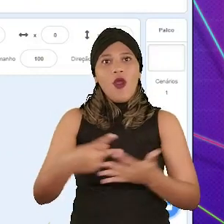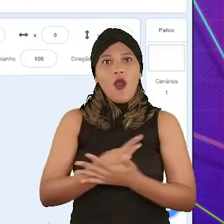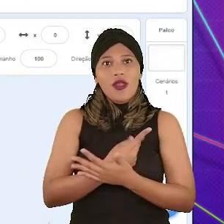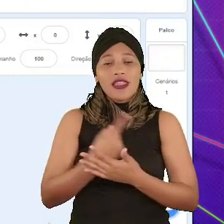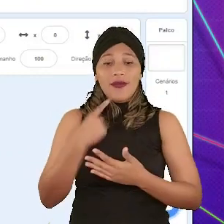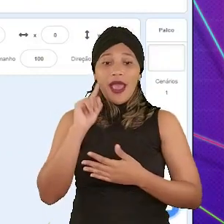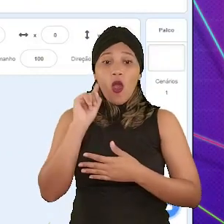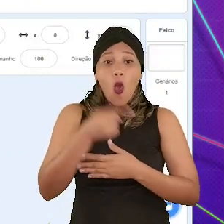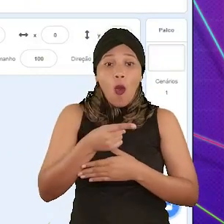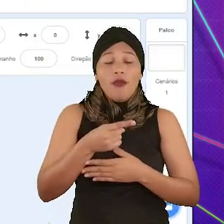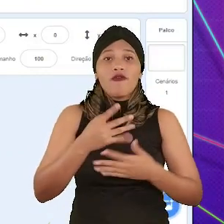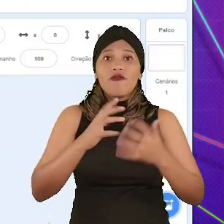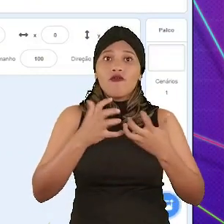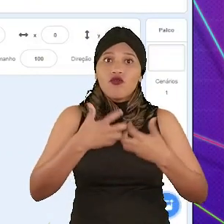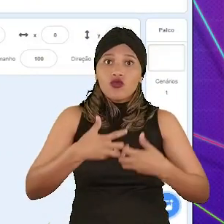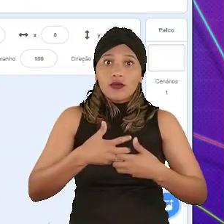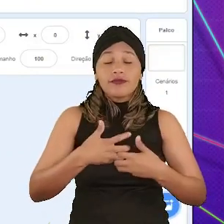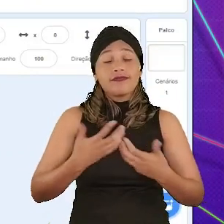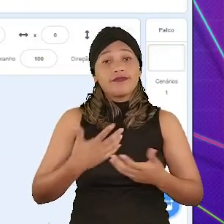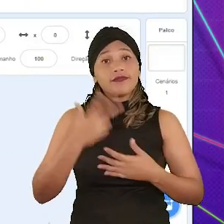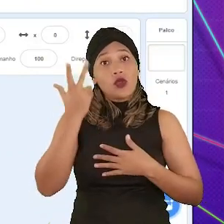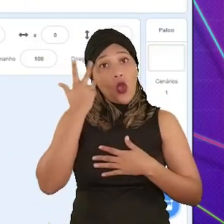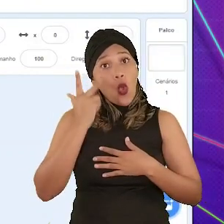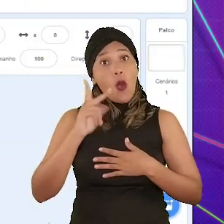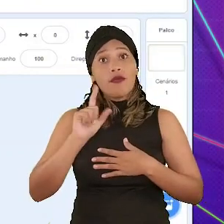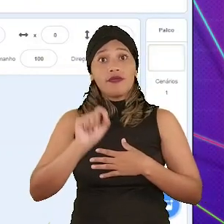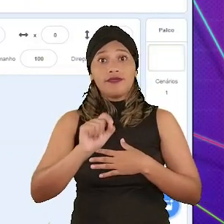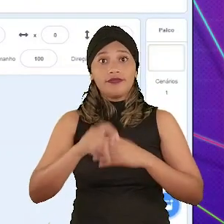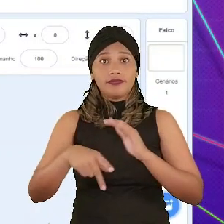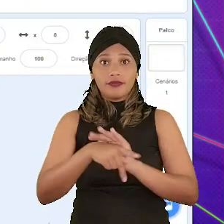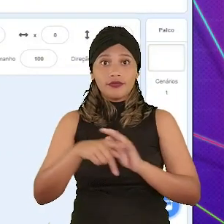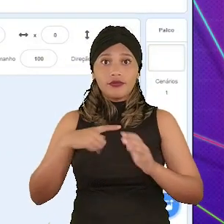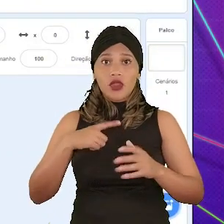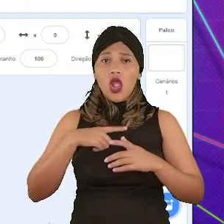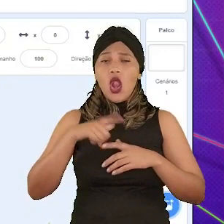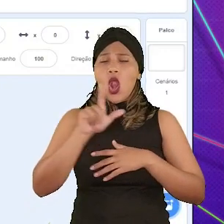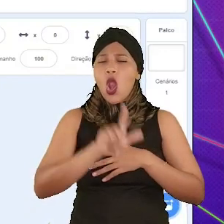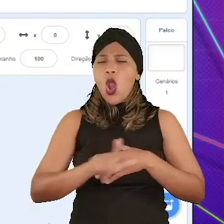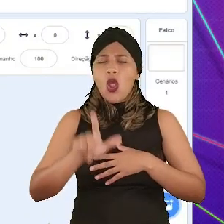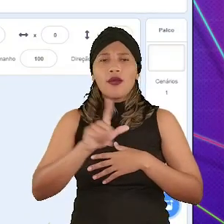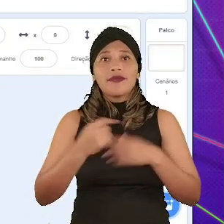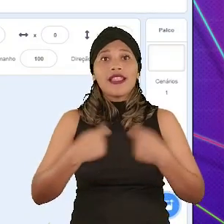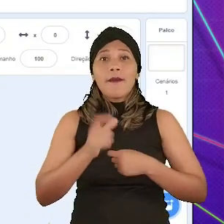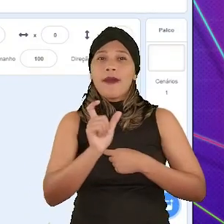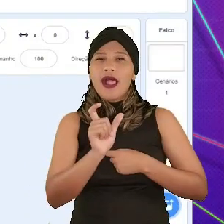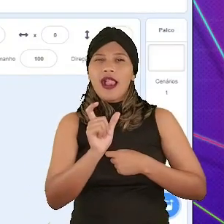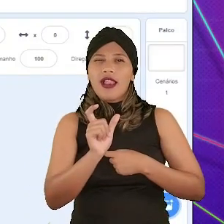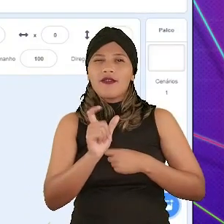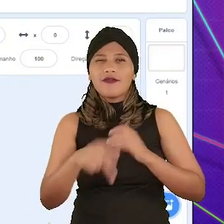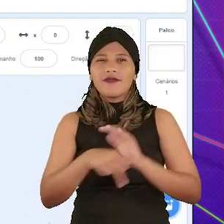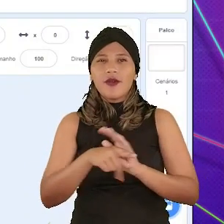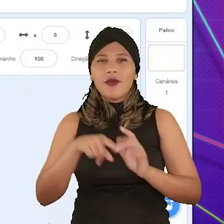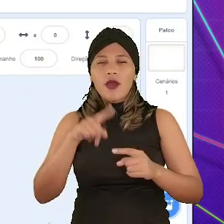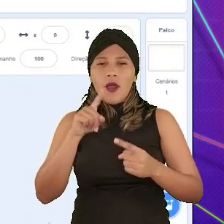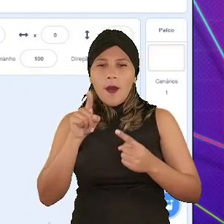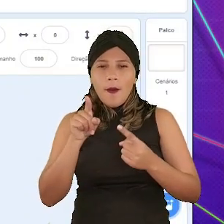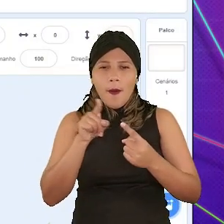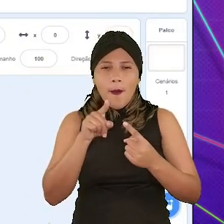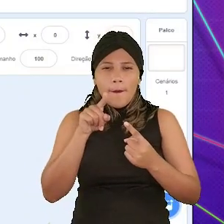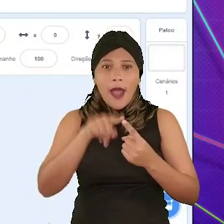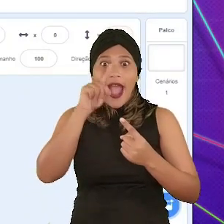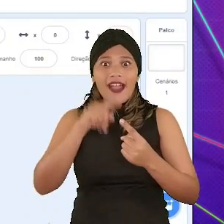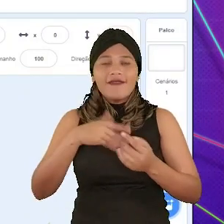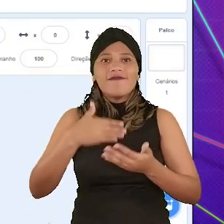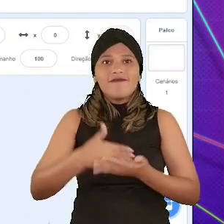existe algo que aconteça para esse comando funcionar. Normalmente, a formatação de uma sequência lógica pede uma palavra-chave que inicie esse